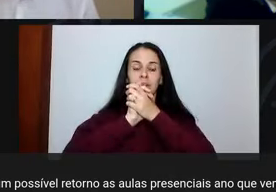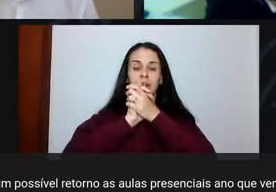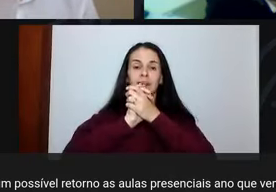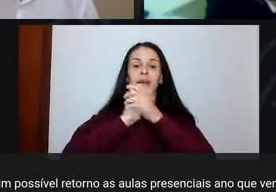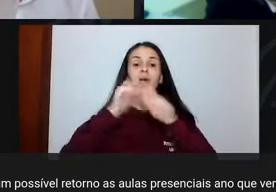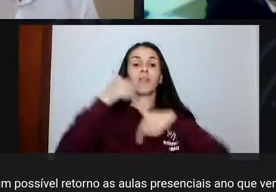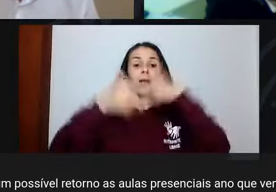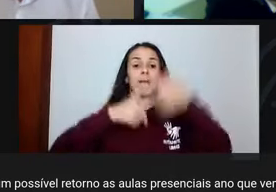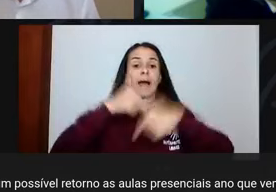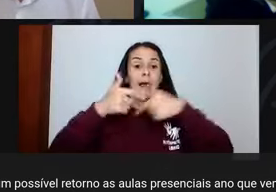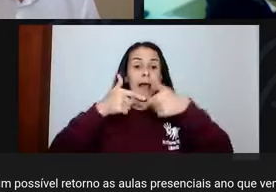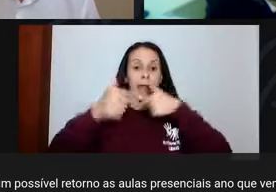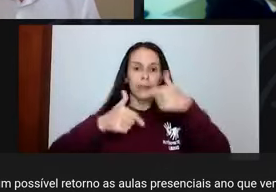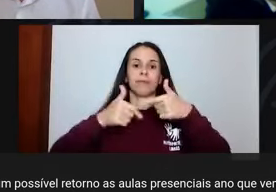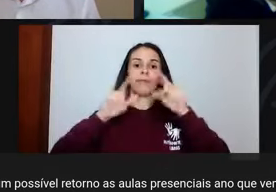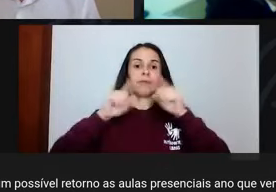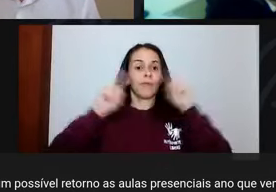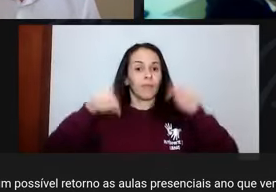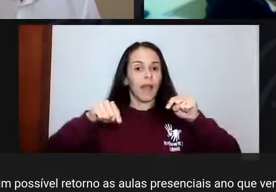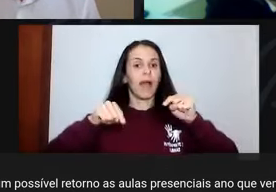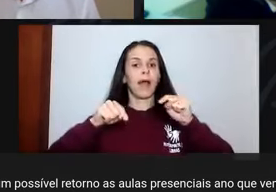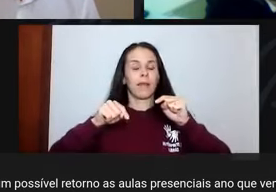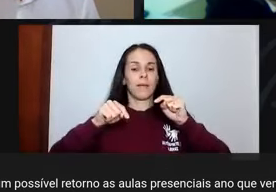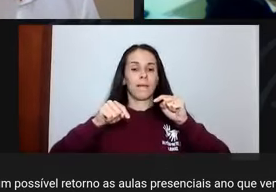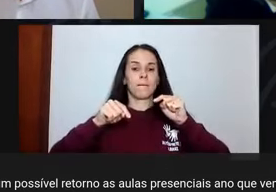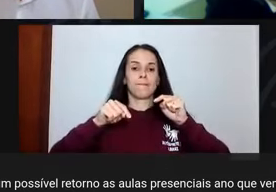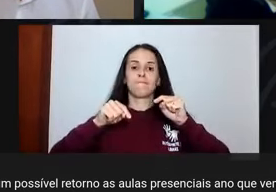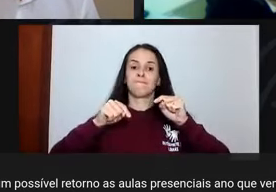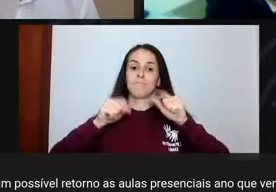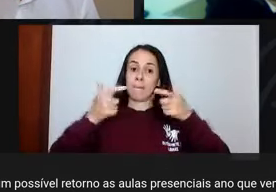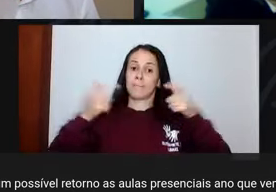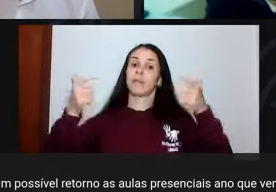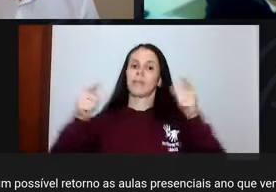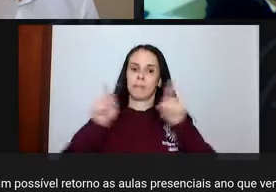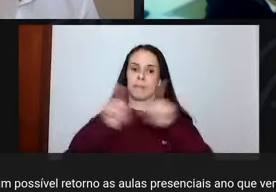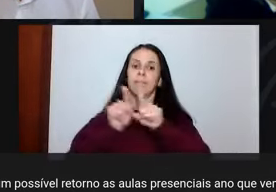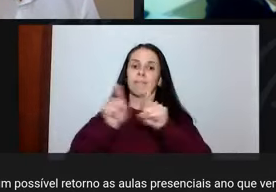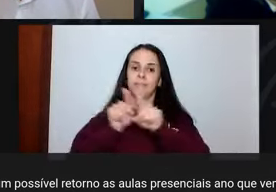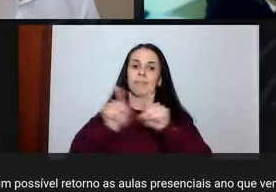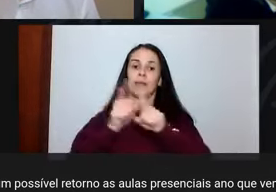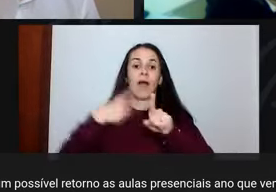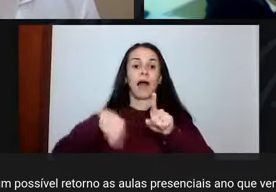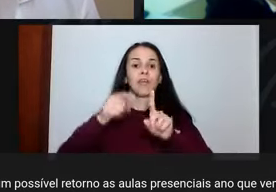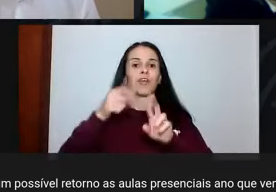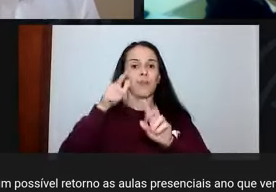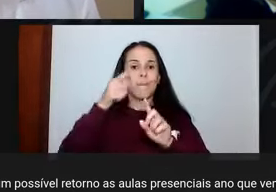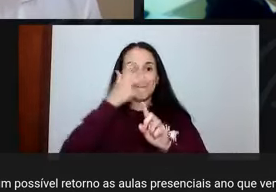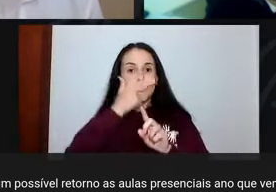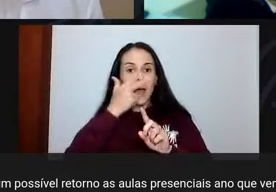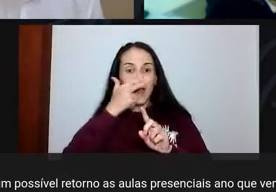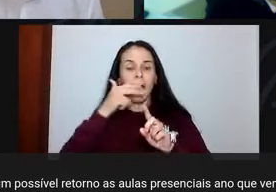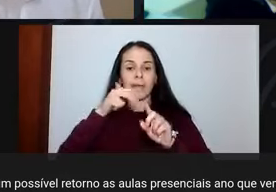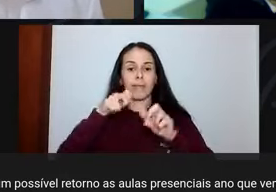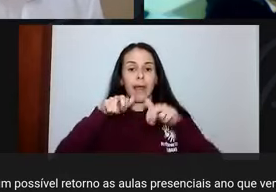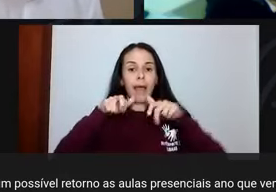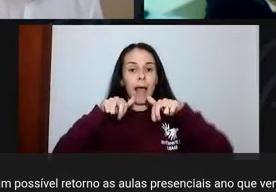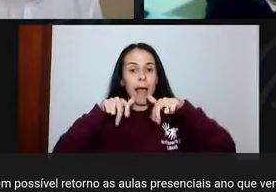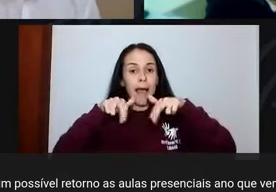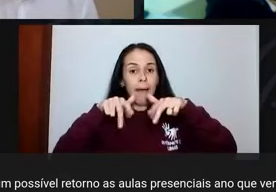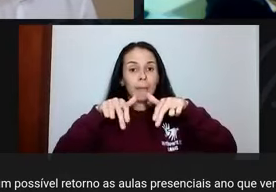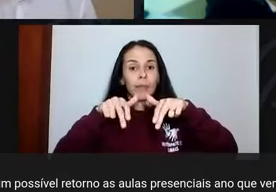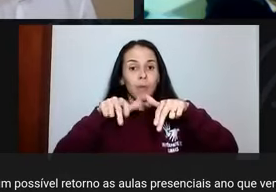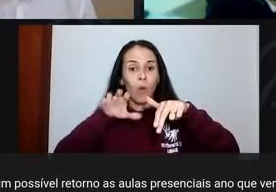serão bem maiores. Então, nós estamos caminhando na contramão. quando nós vamos precisar de mais